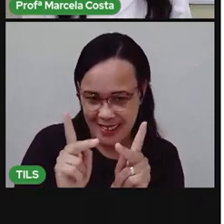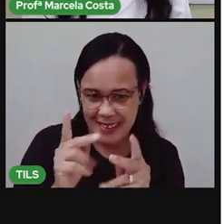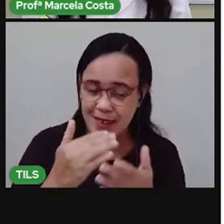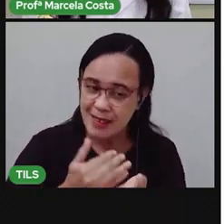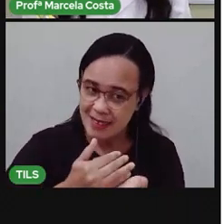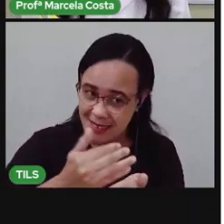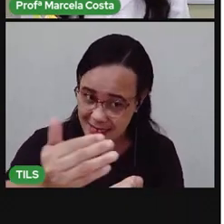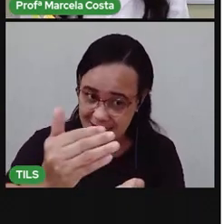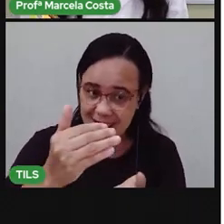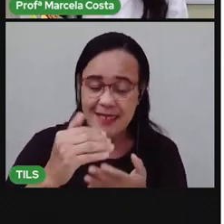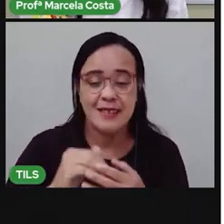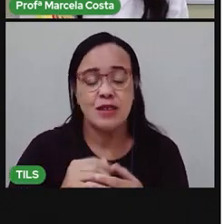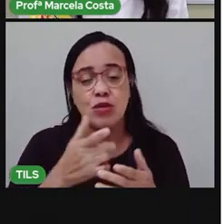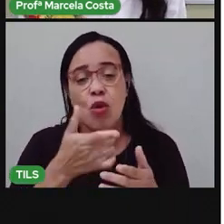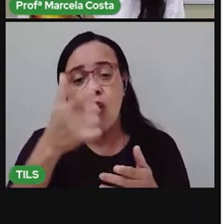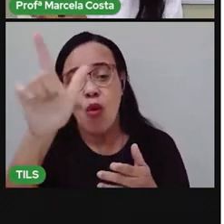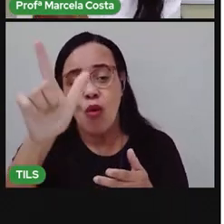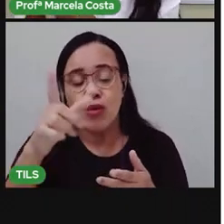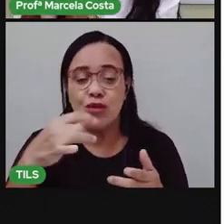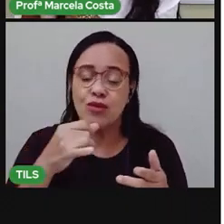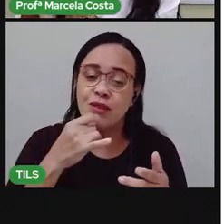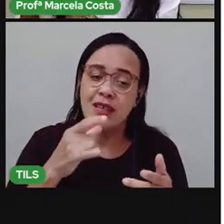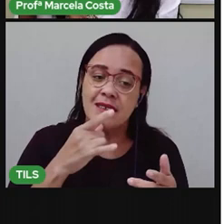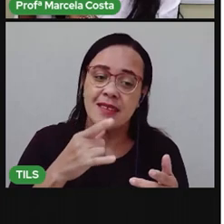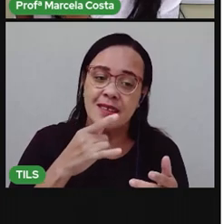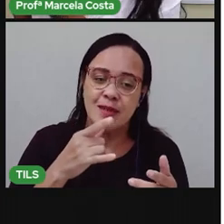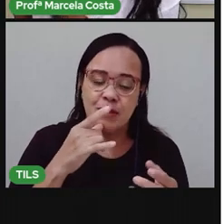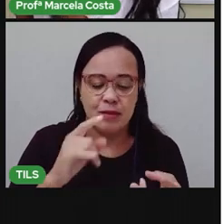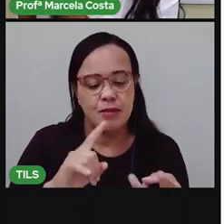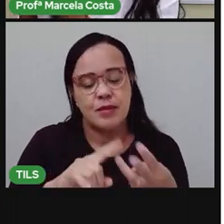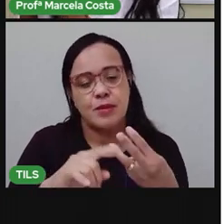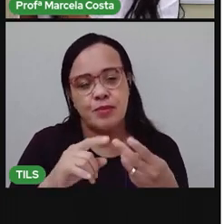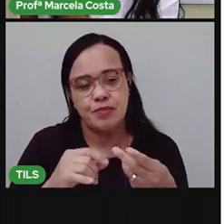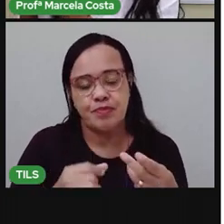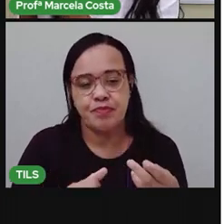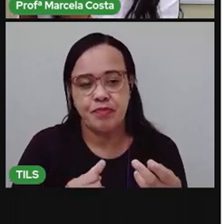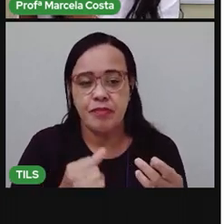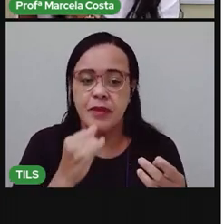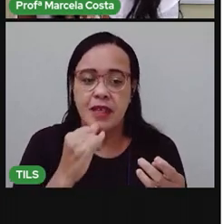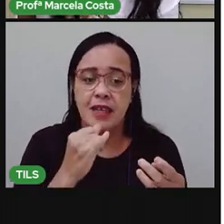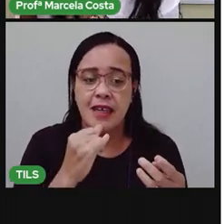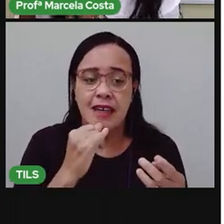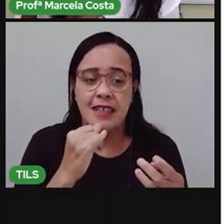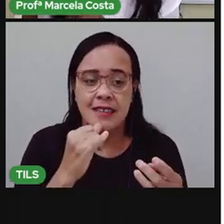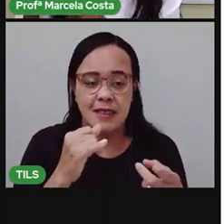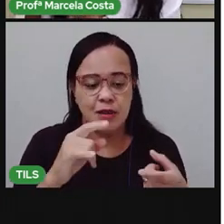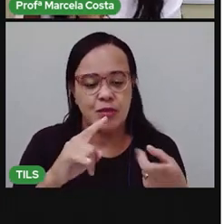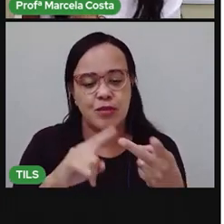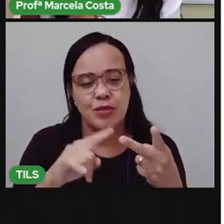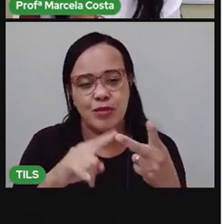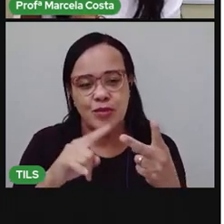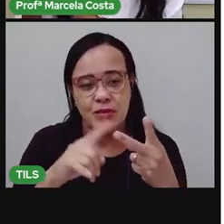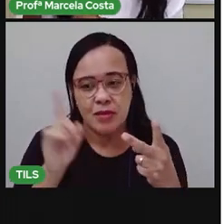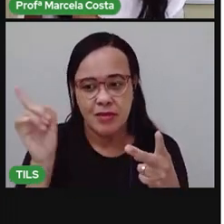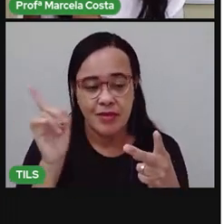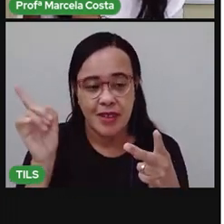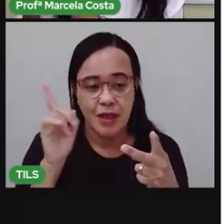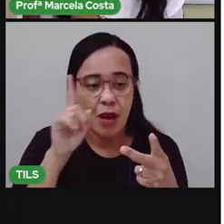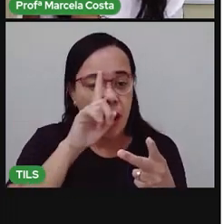Vou mostrar outro produto aqui, para você ver o rótulo. Olha, amido de milho.